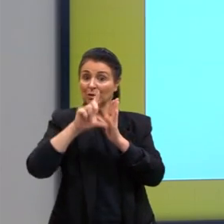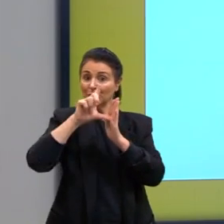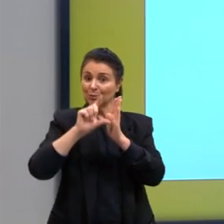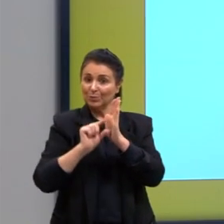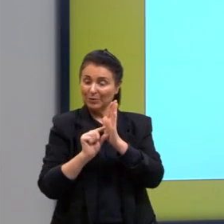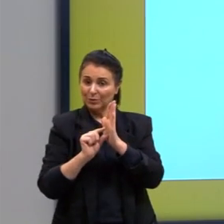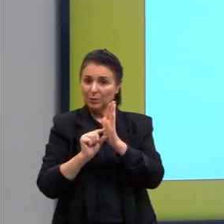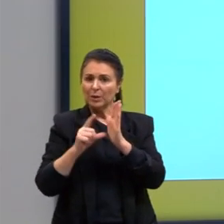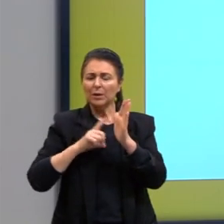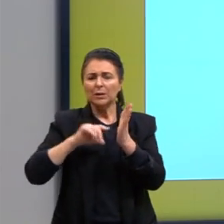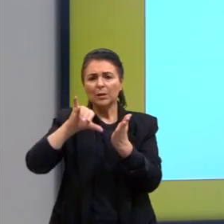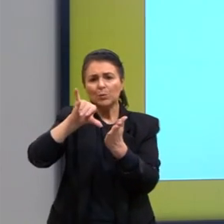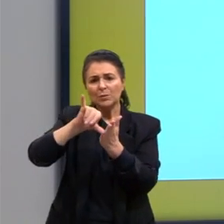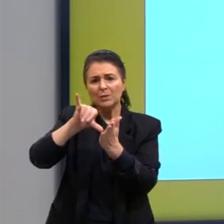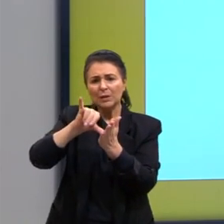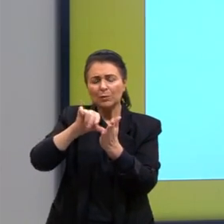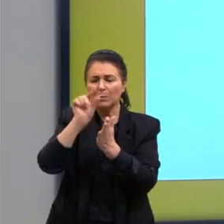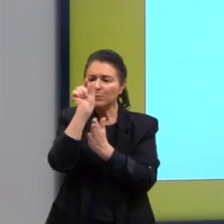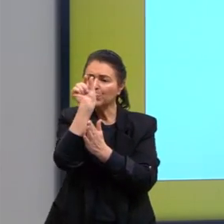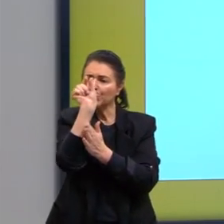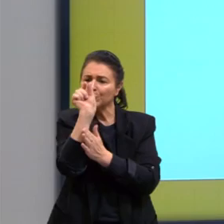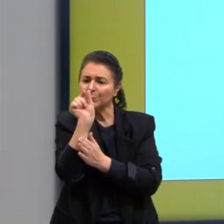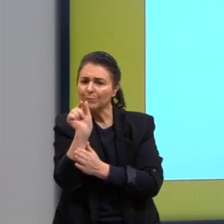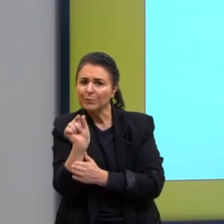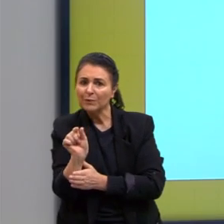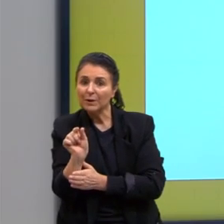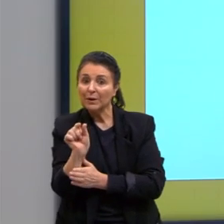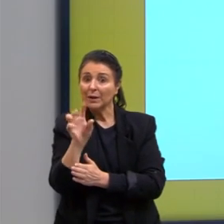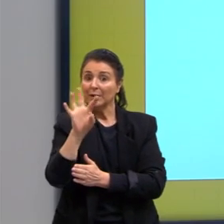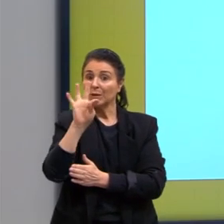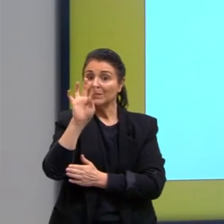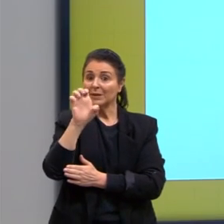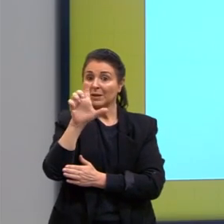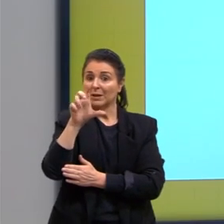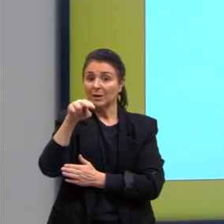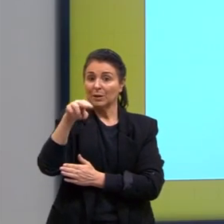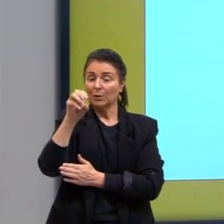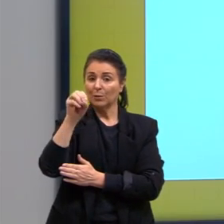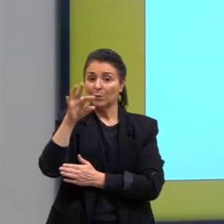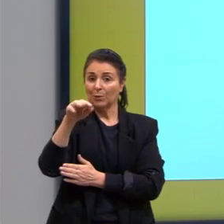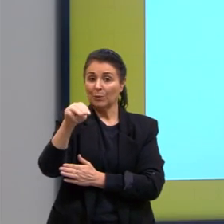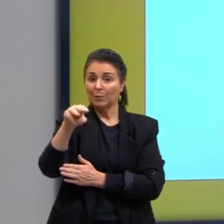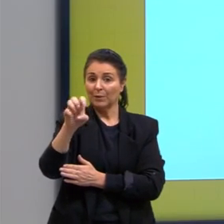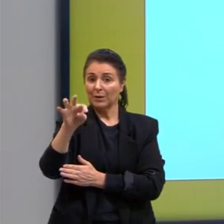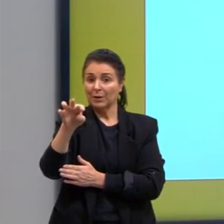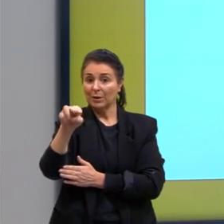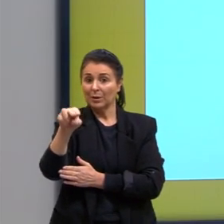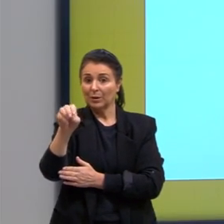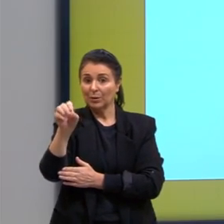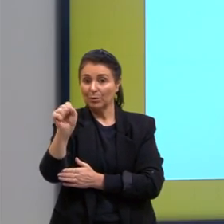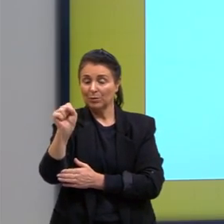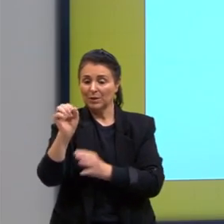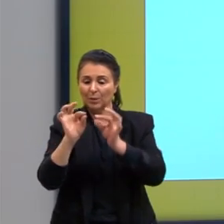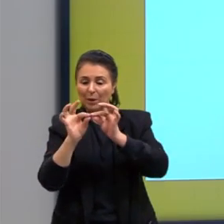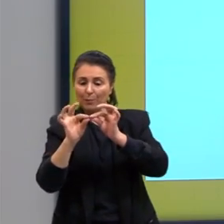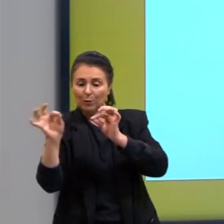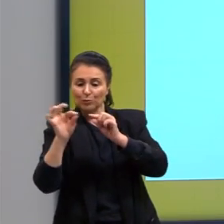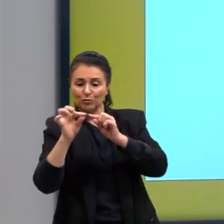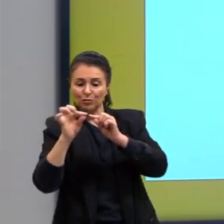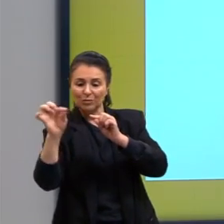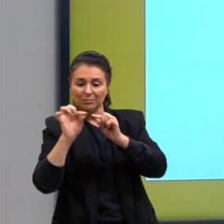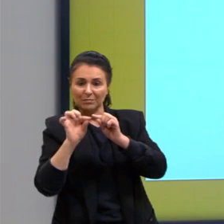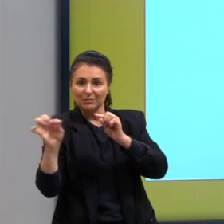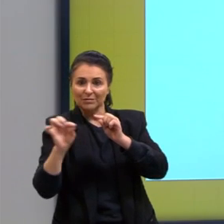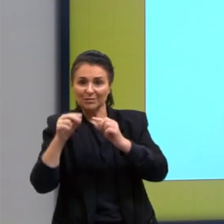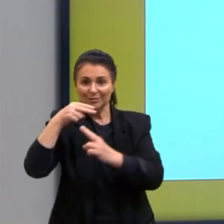é essa parte mais afinalada, né? E os telômeros, que são as pontinhas do cromossomo. Aqui é uma foto de um